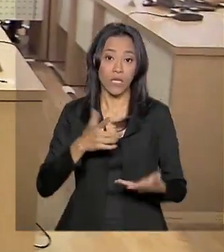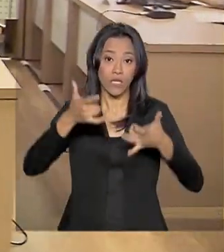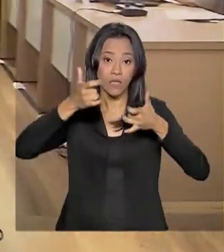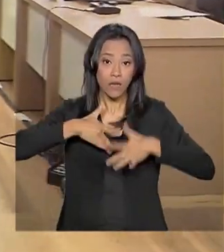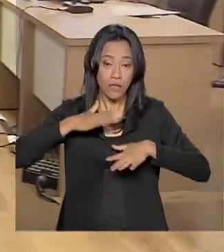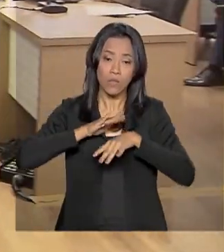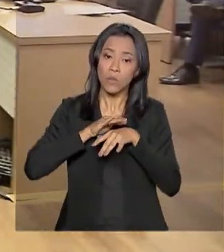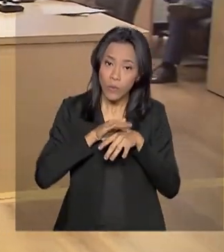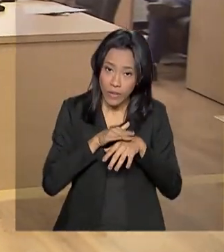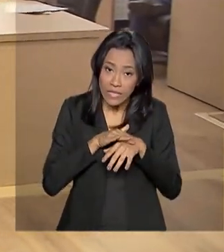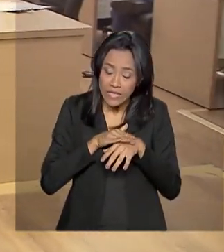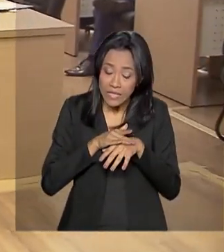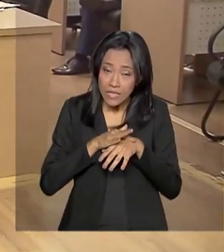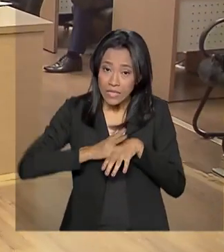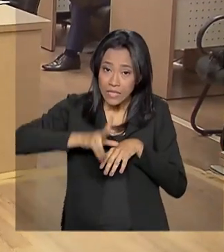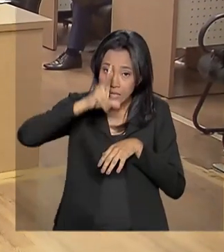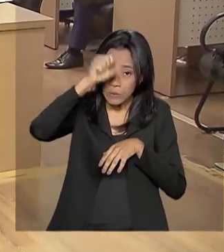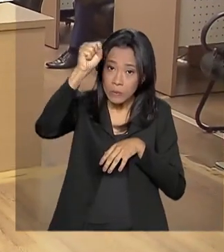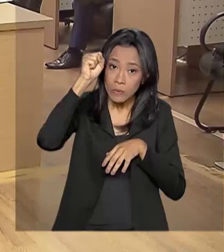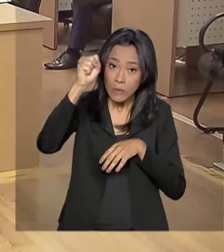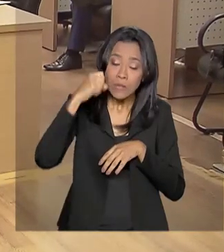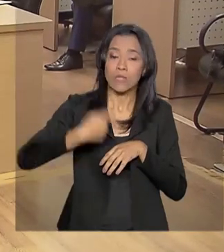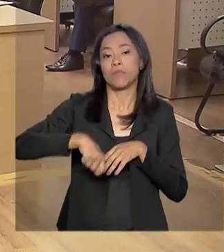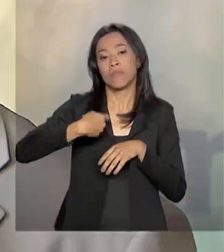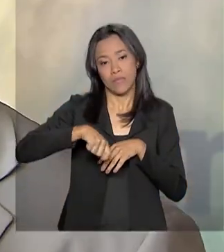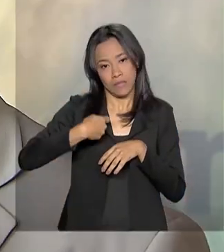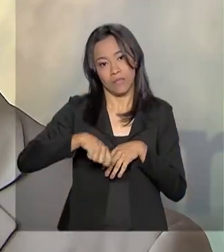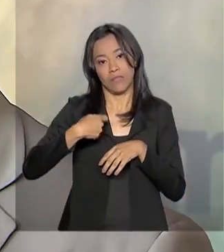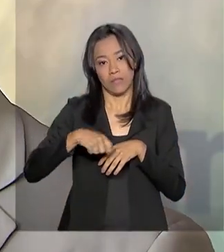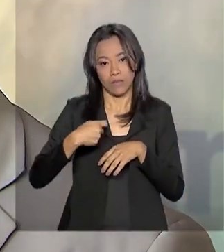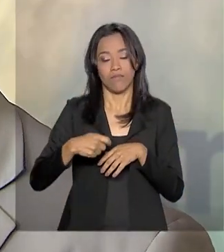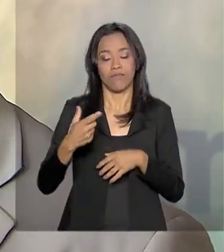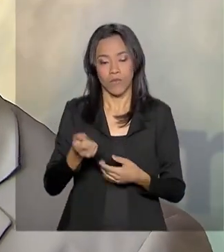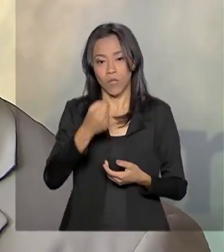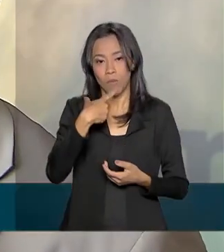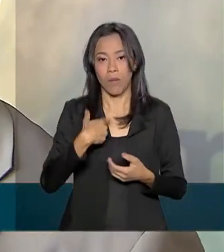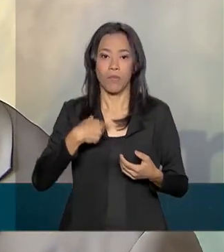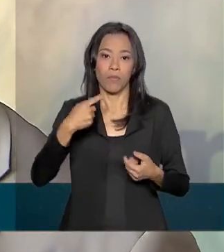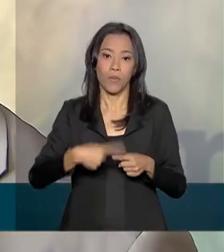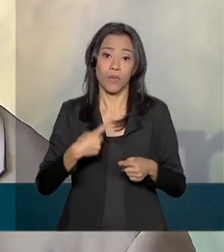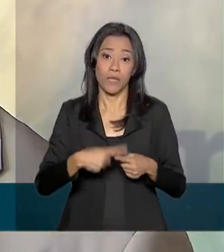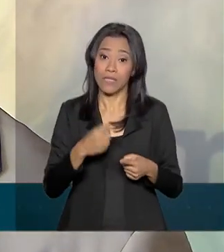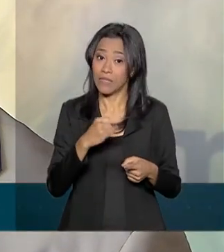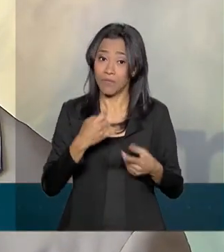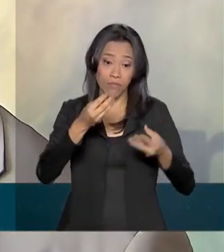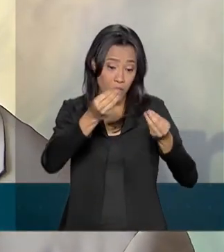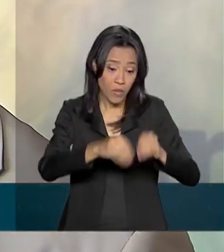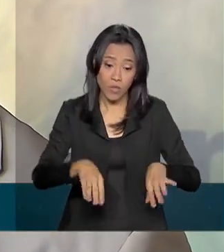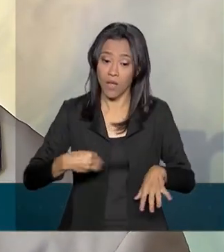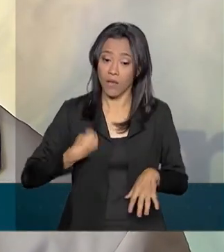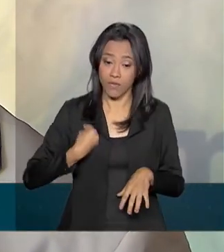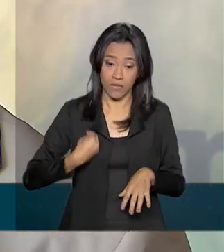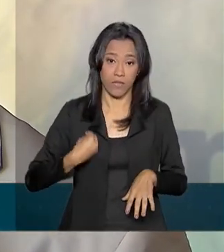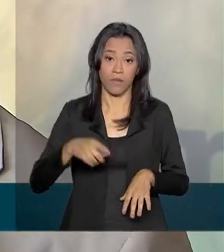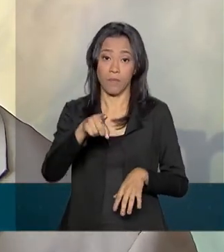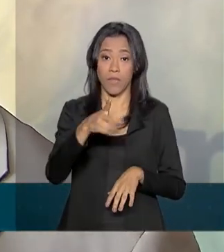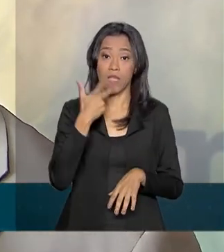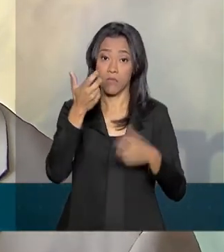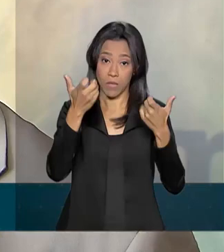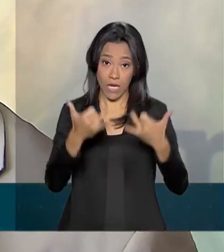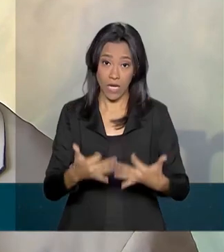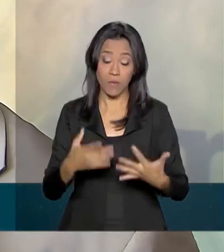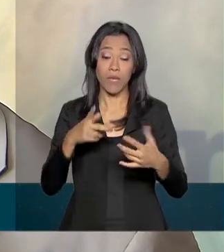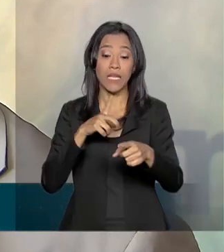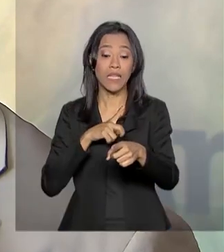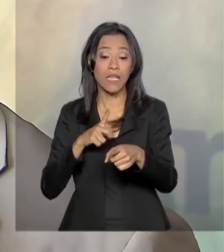debilitantes, graves e que ameaçam a vida. Essa forma é muito usada para tratamento de dor, para dor aguda. Ela tem um rápido